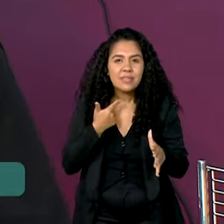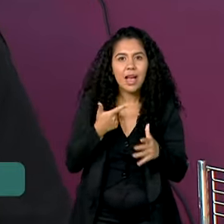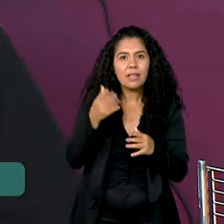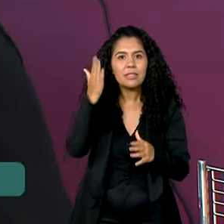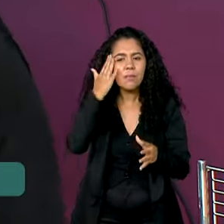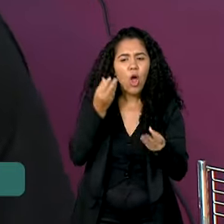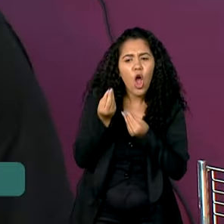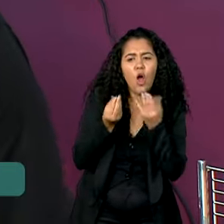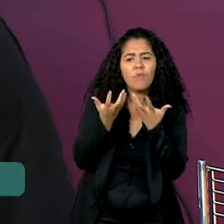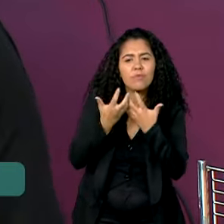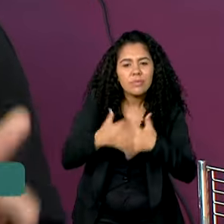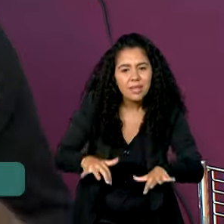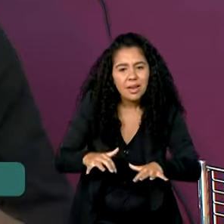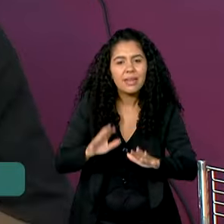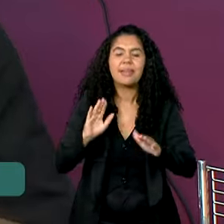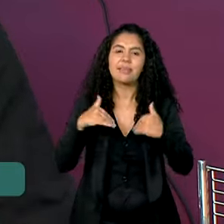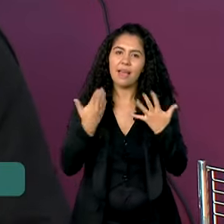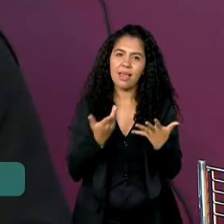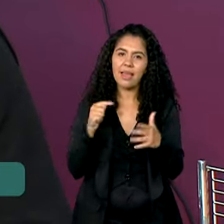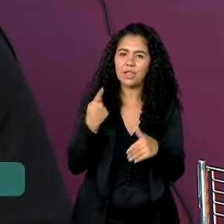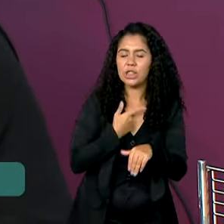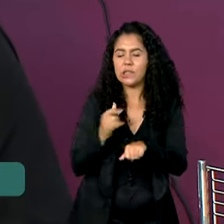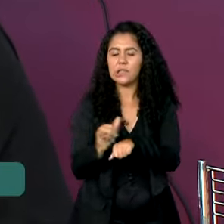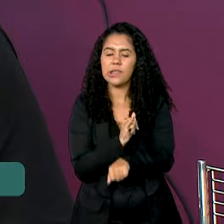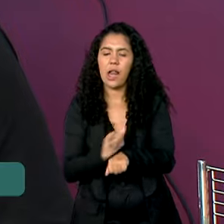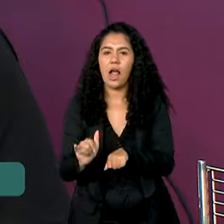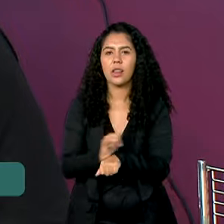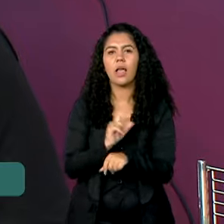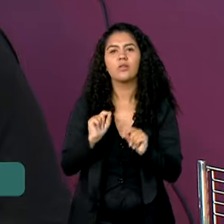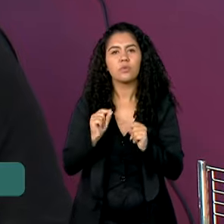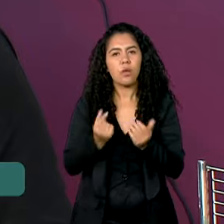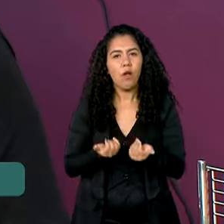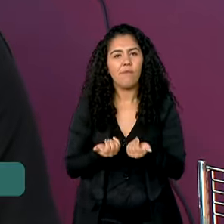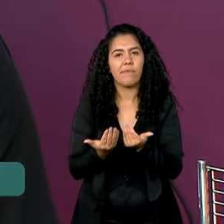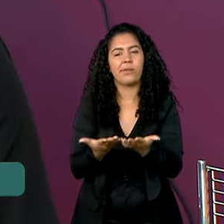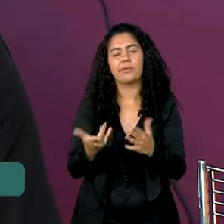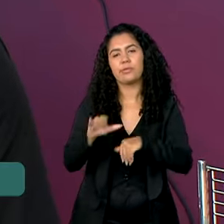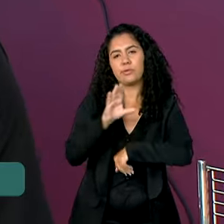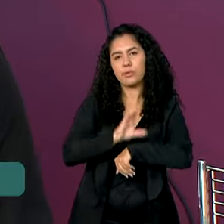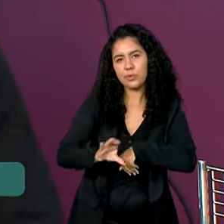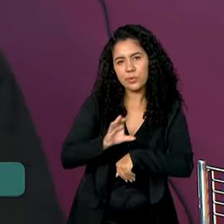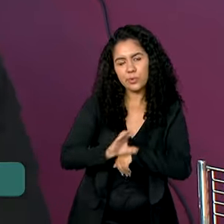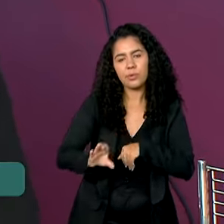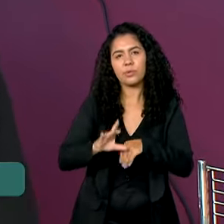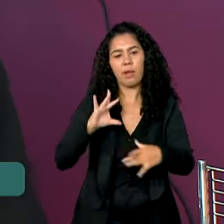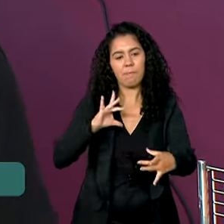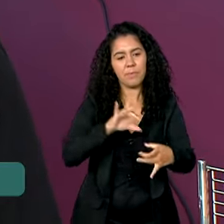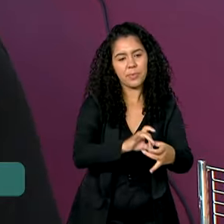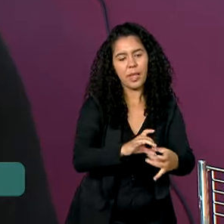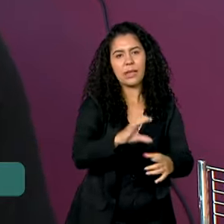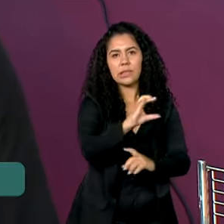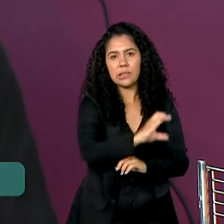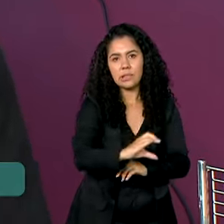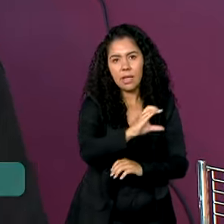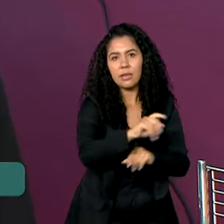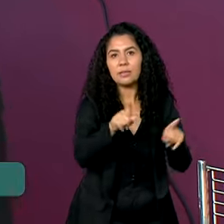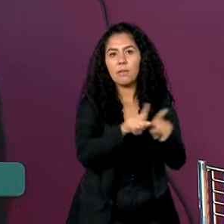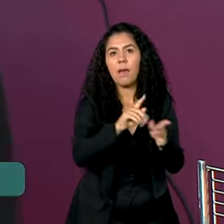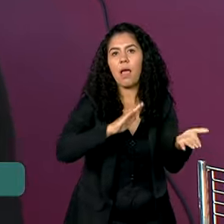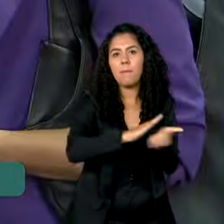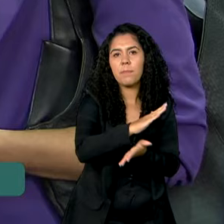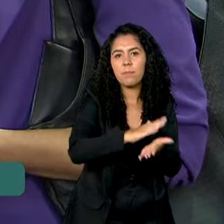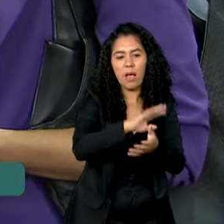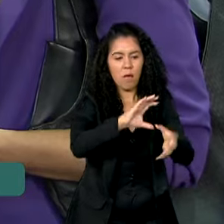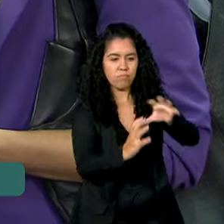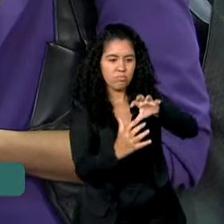como funciona. É aí que a gente consegue implementar a ideia do curso, tanto para ciências, que é a impressora 3D, quanto para